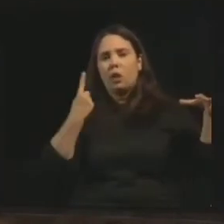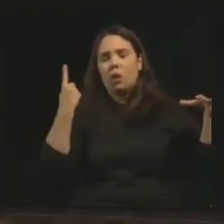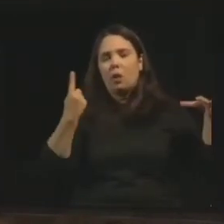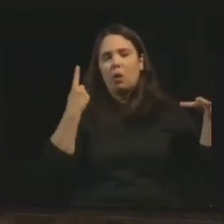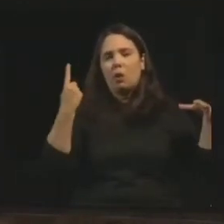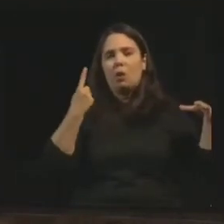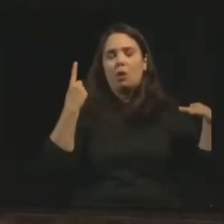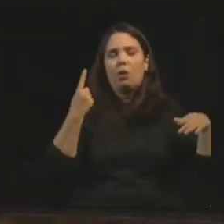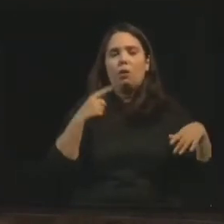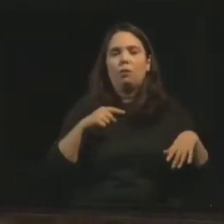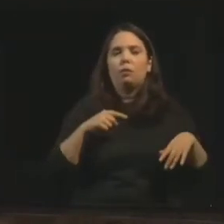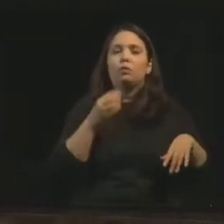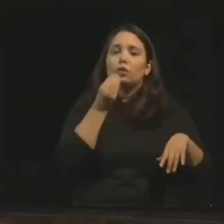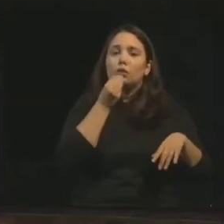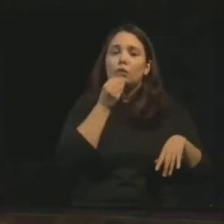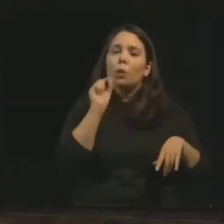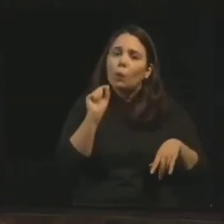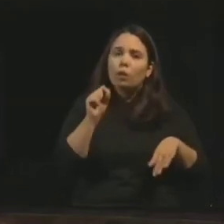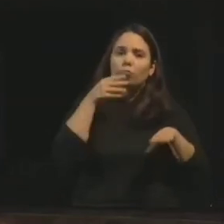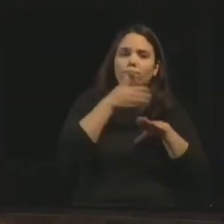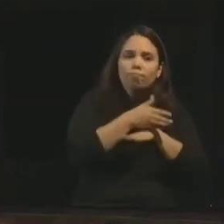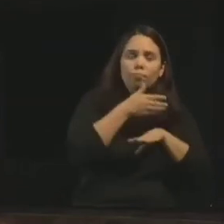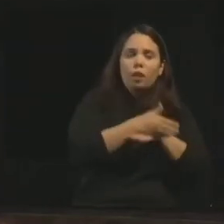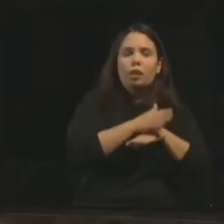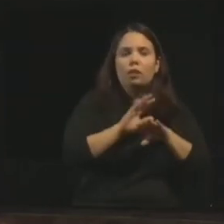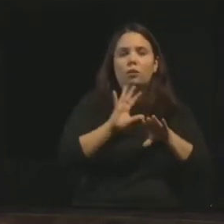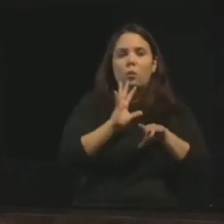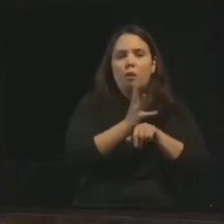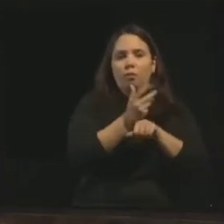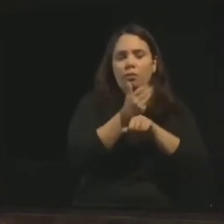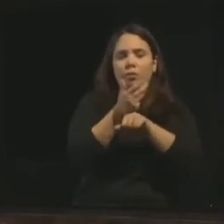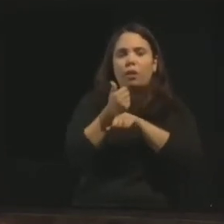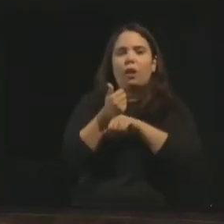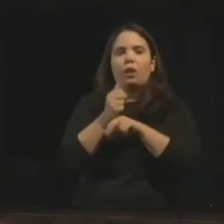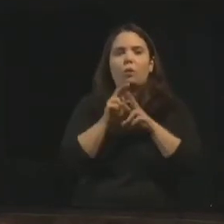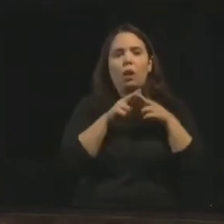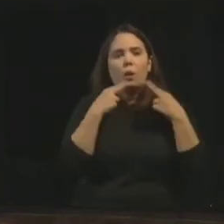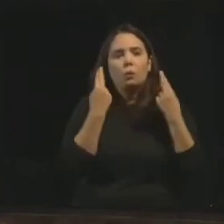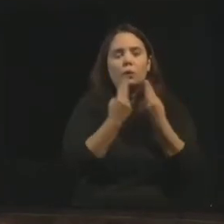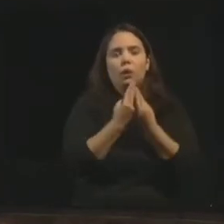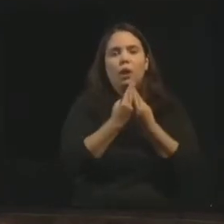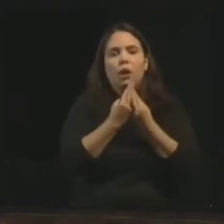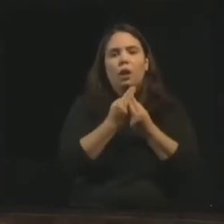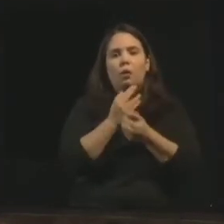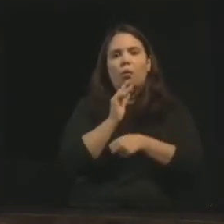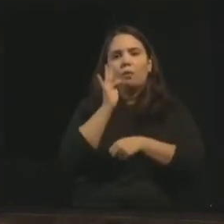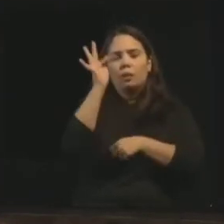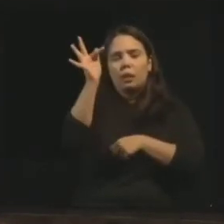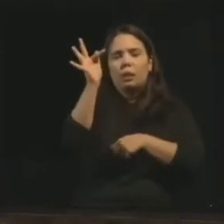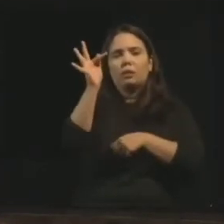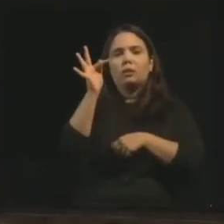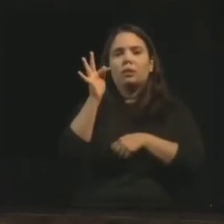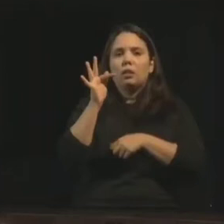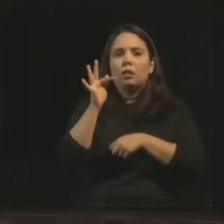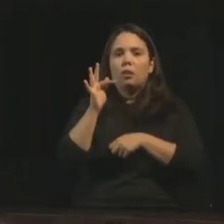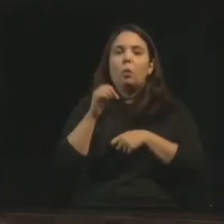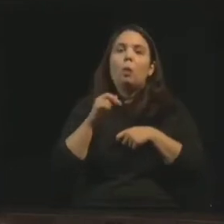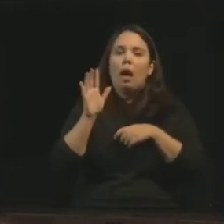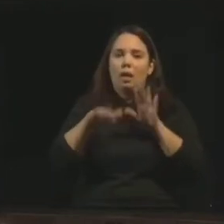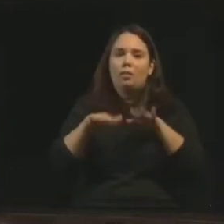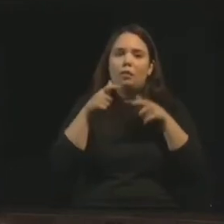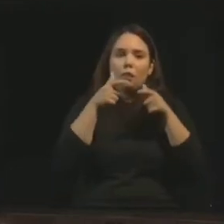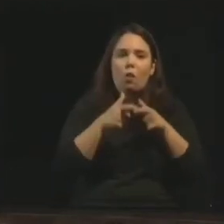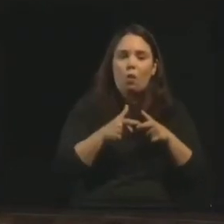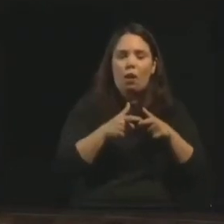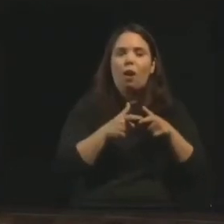quando deveria fazer parte dos eventos, das reuniões junto à federação, a federativa local, porque algumas não têm